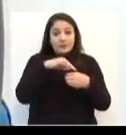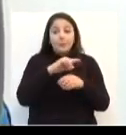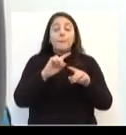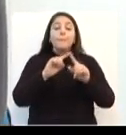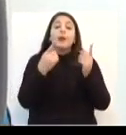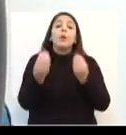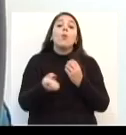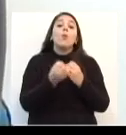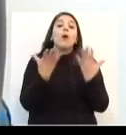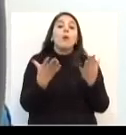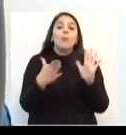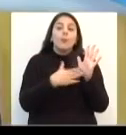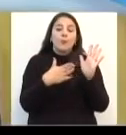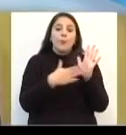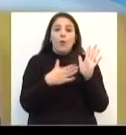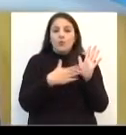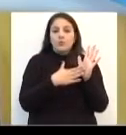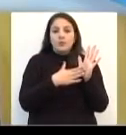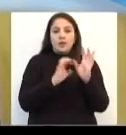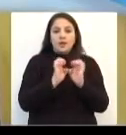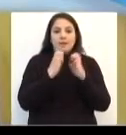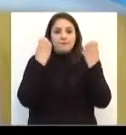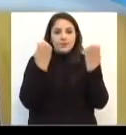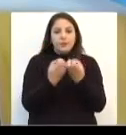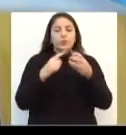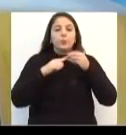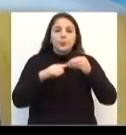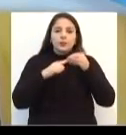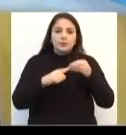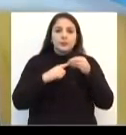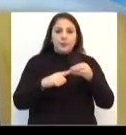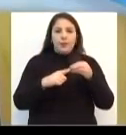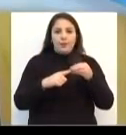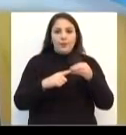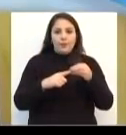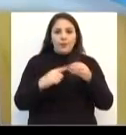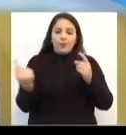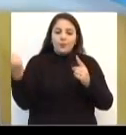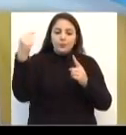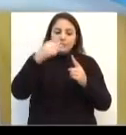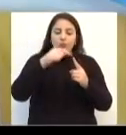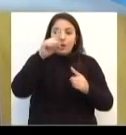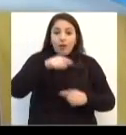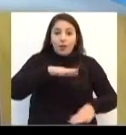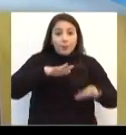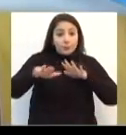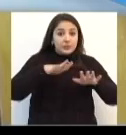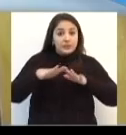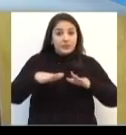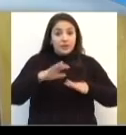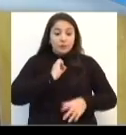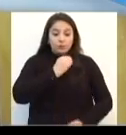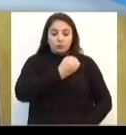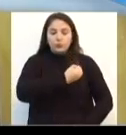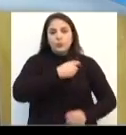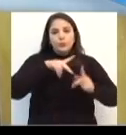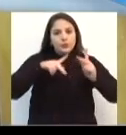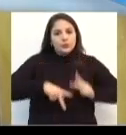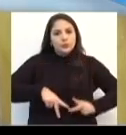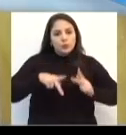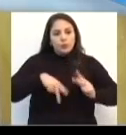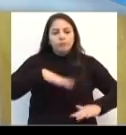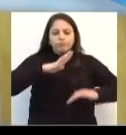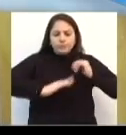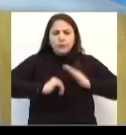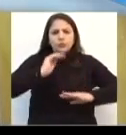a proposta do evento? Perfeito. O principal objetivo do evento é mobilizar o maior número de pessoas pra que